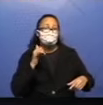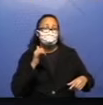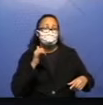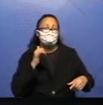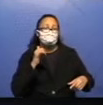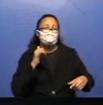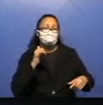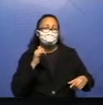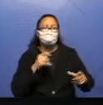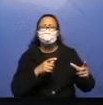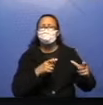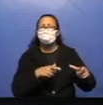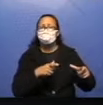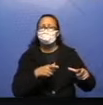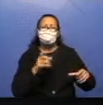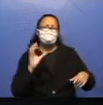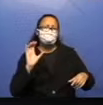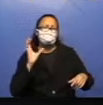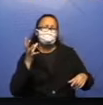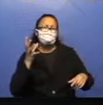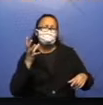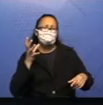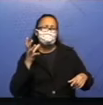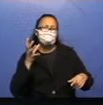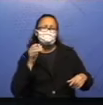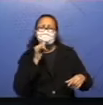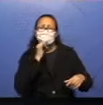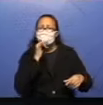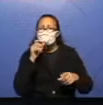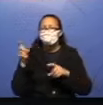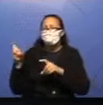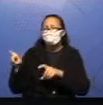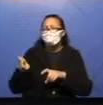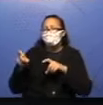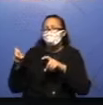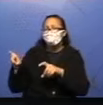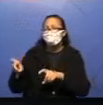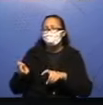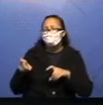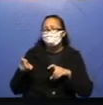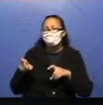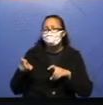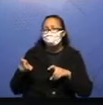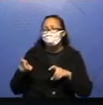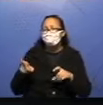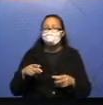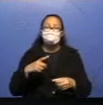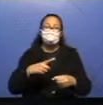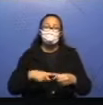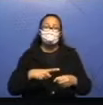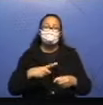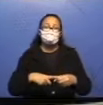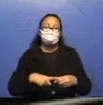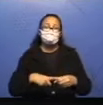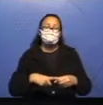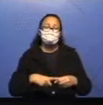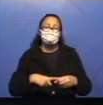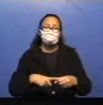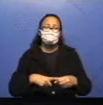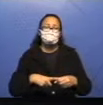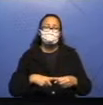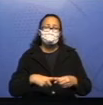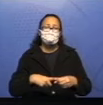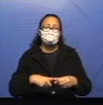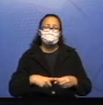Onde que ele pode acontecer? Pode acontecer em uma fazenda, no espaço, pode acontecer em uma cidade, pode